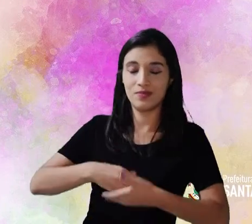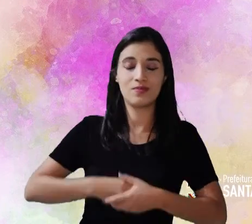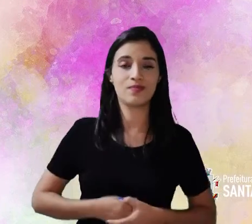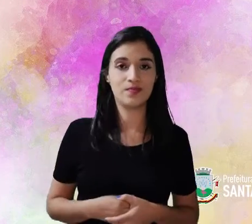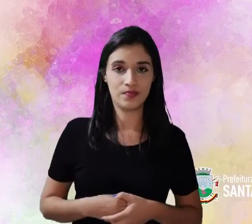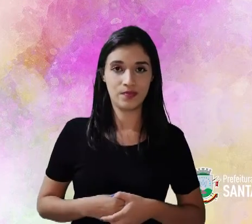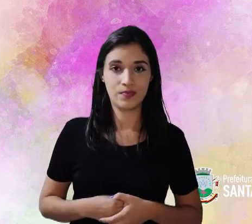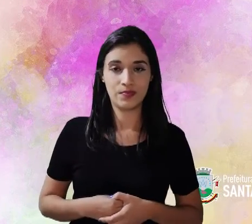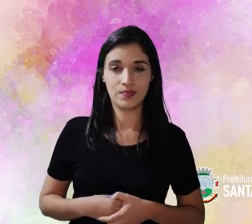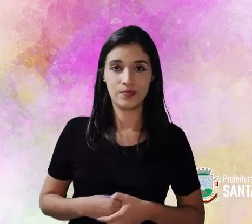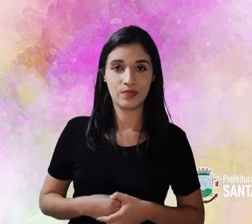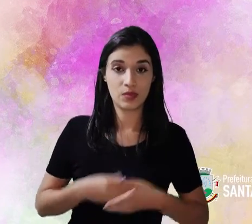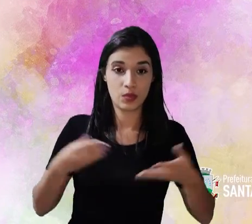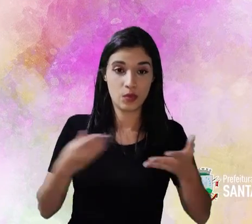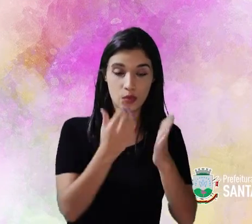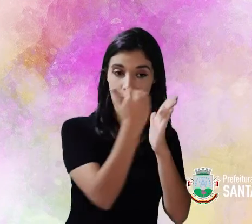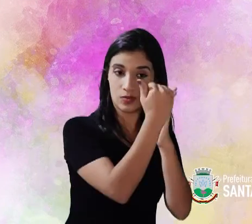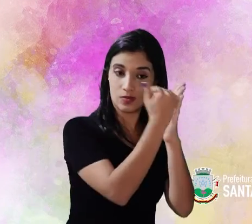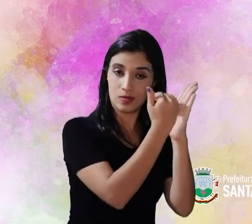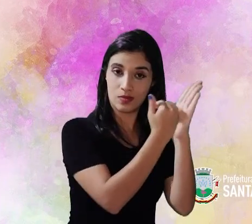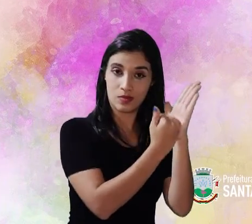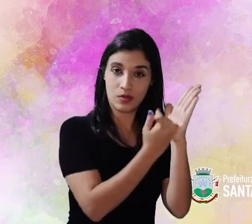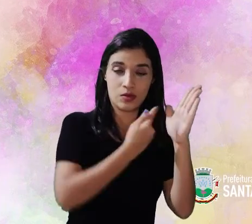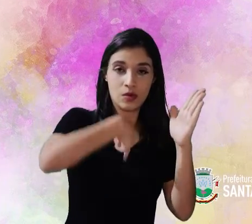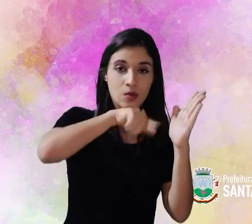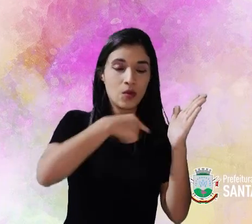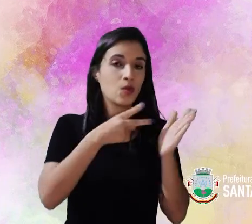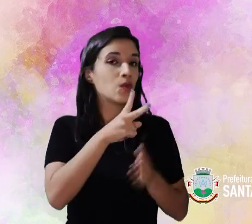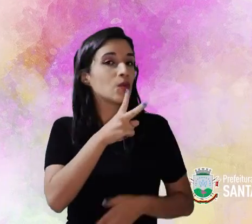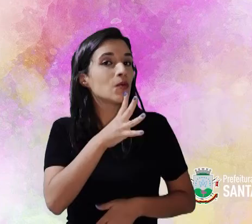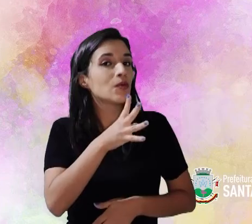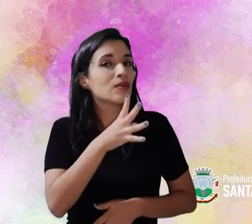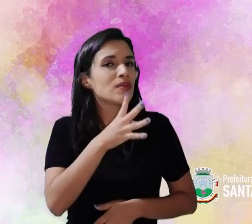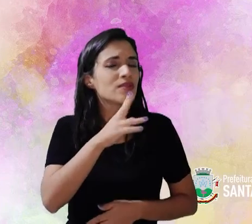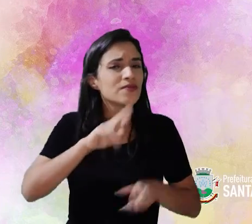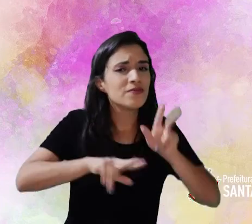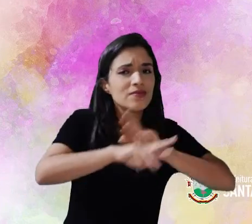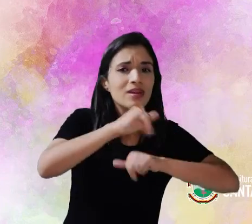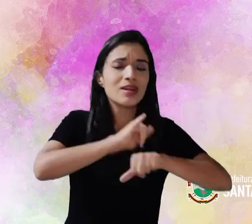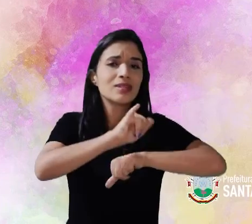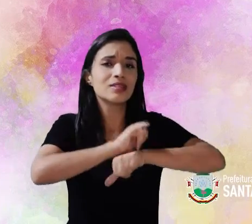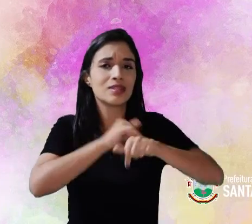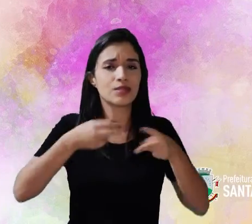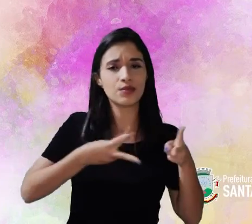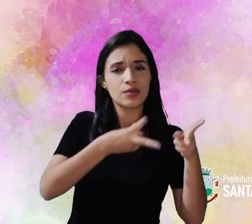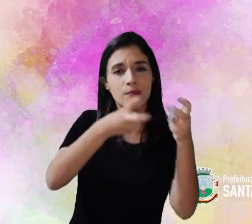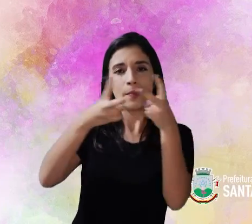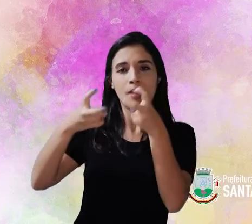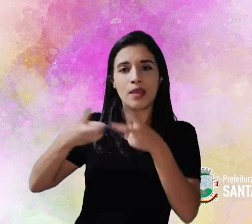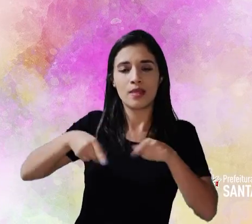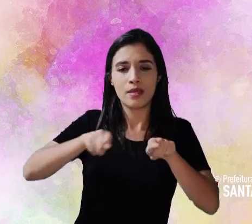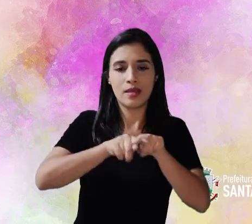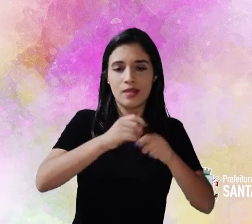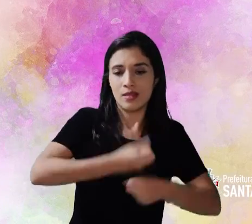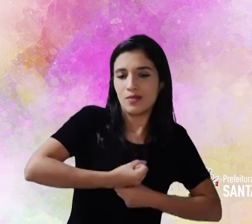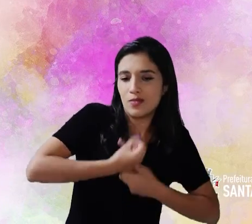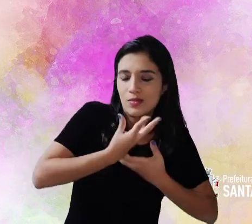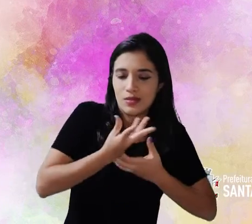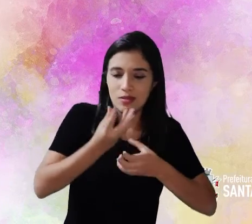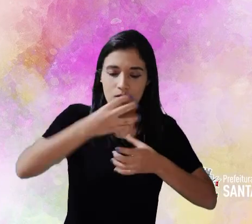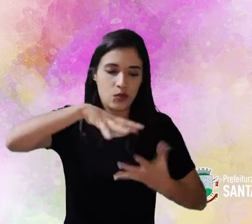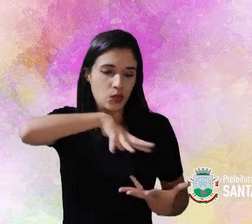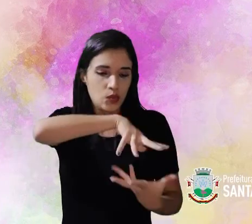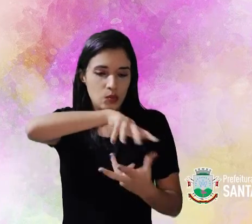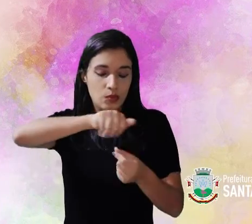dia a dia. Assim, no programa de hoje, exploramos essas diferentes formas de perceber e de se